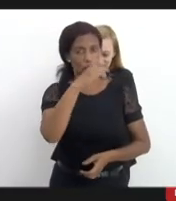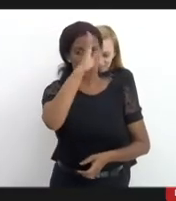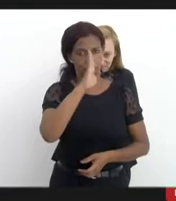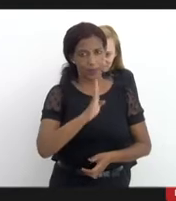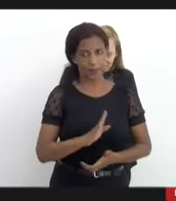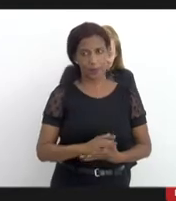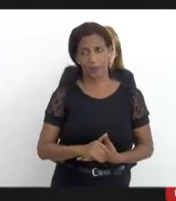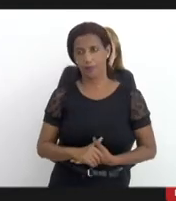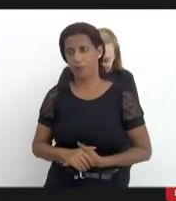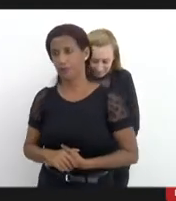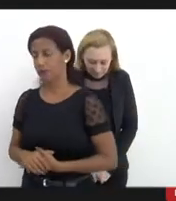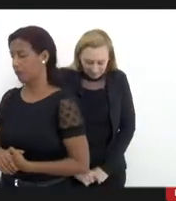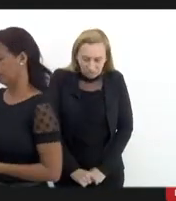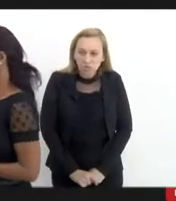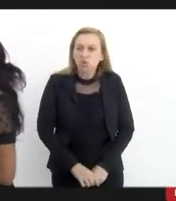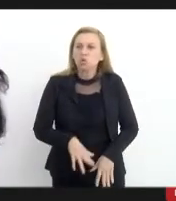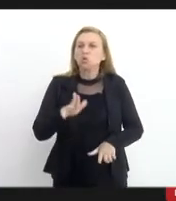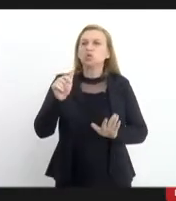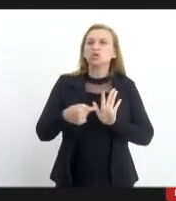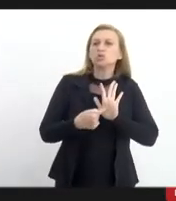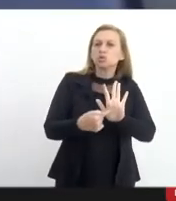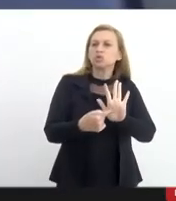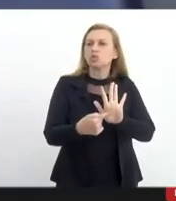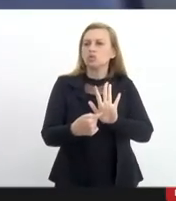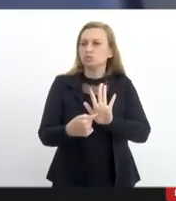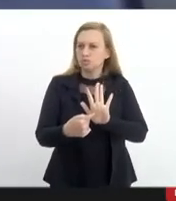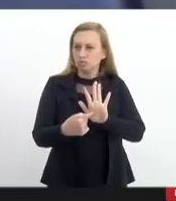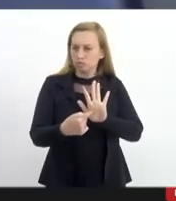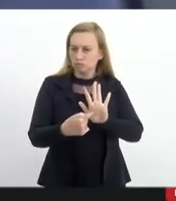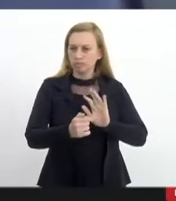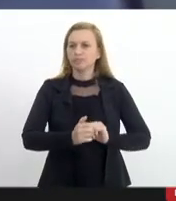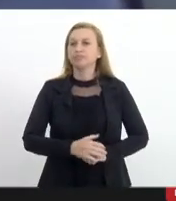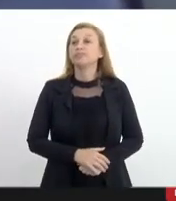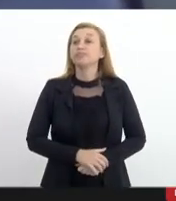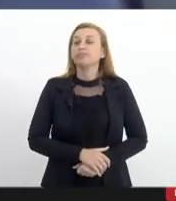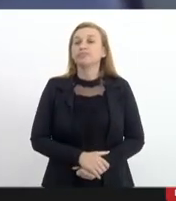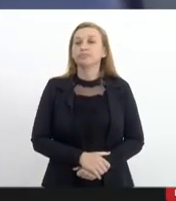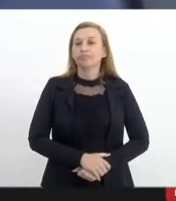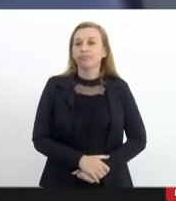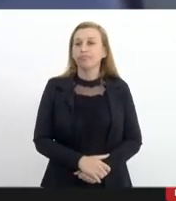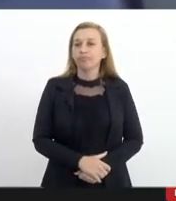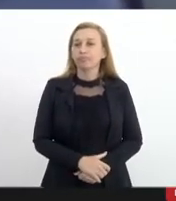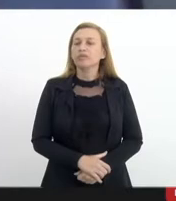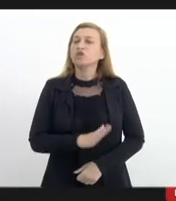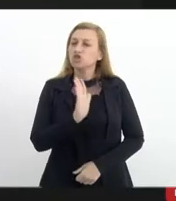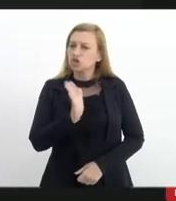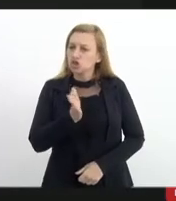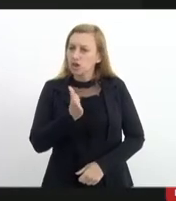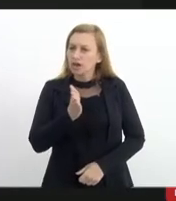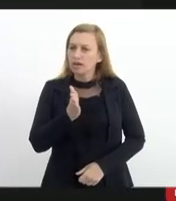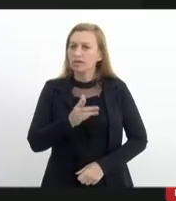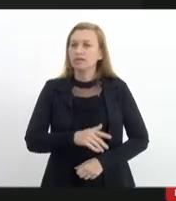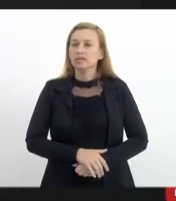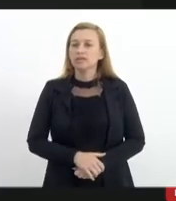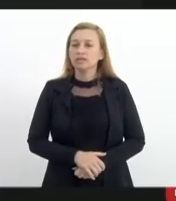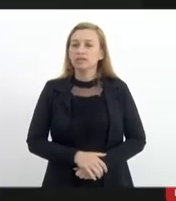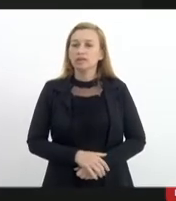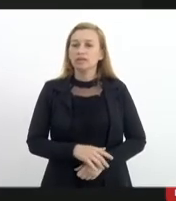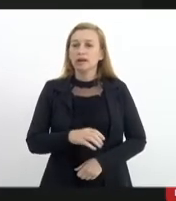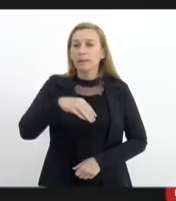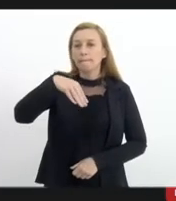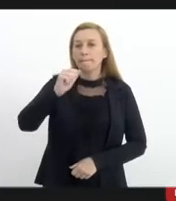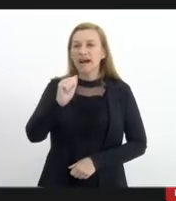então nunca se demonstrou a ficha corrida e eles já chamaram de marginais